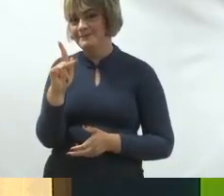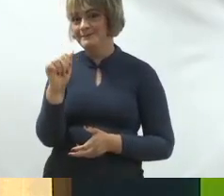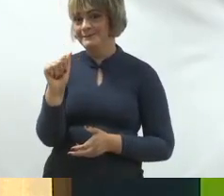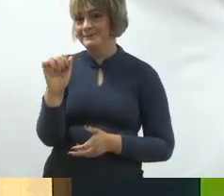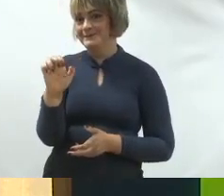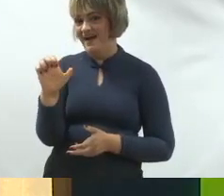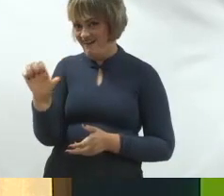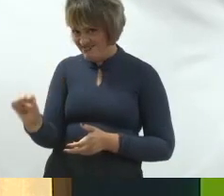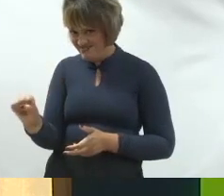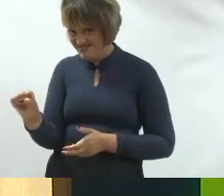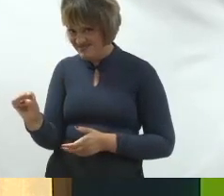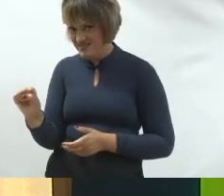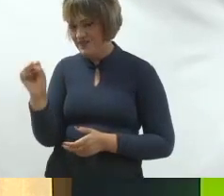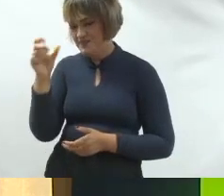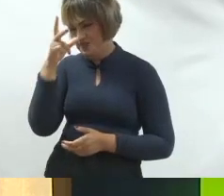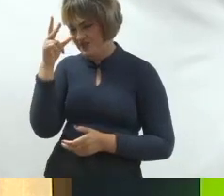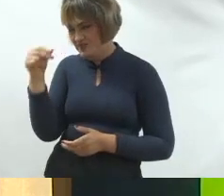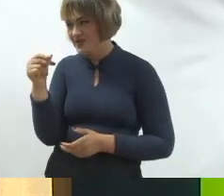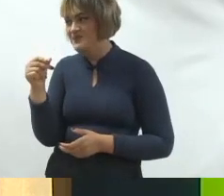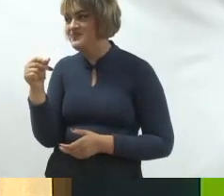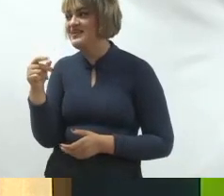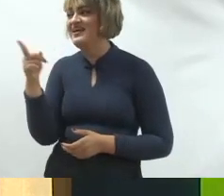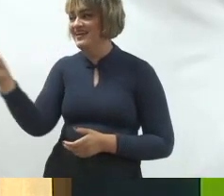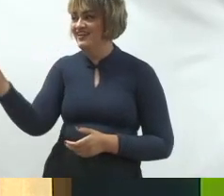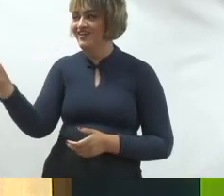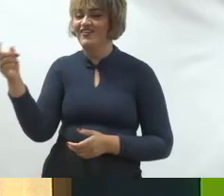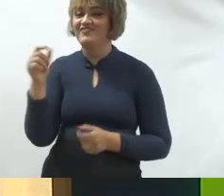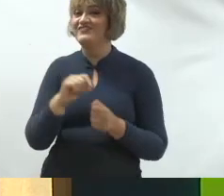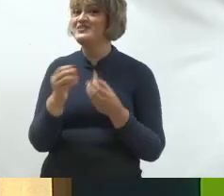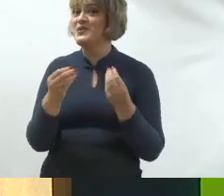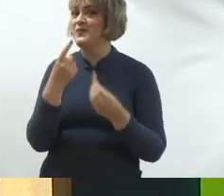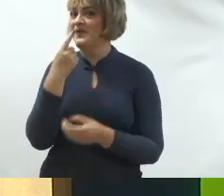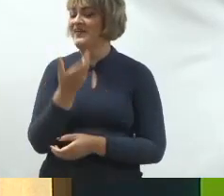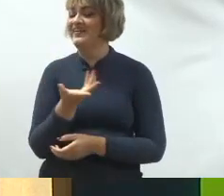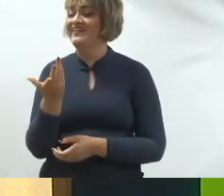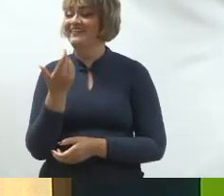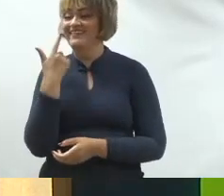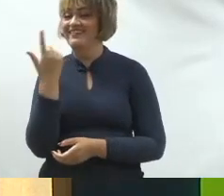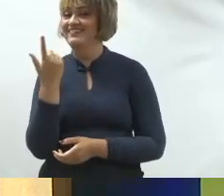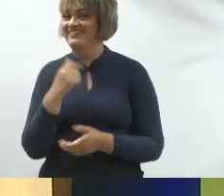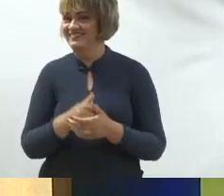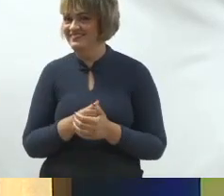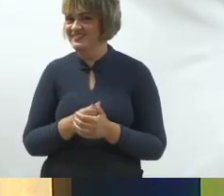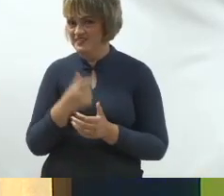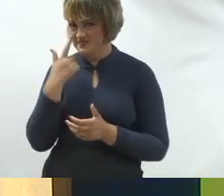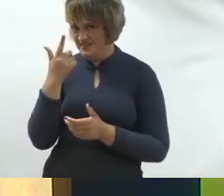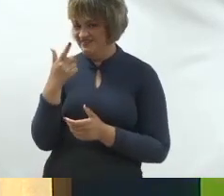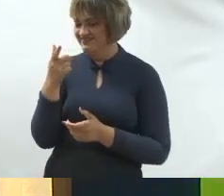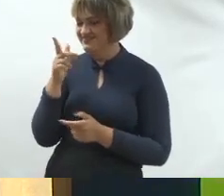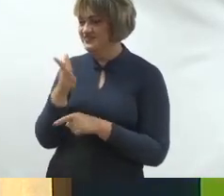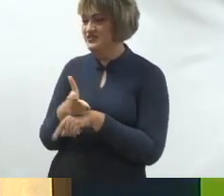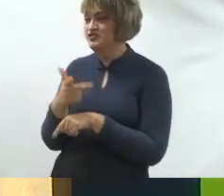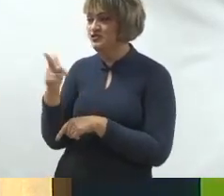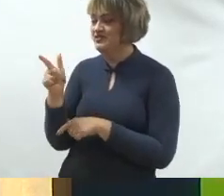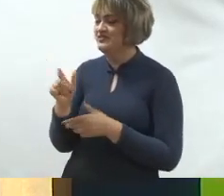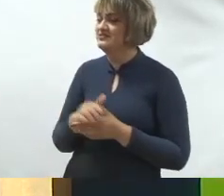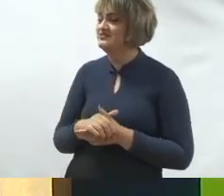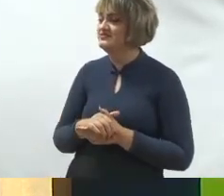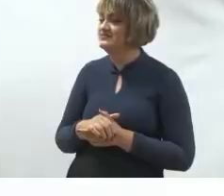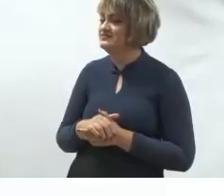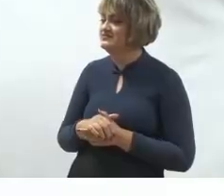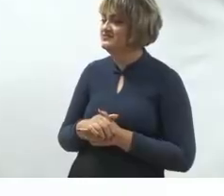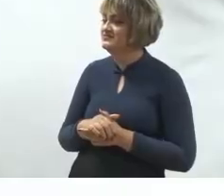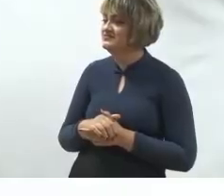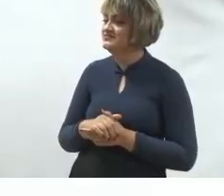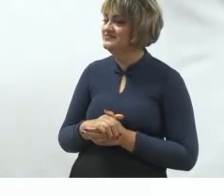Ele recebeu a aluna, logicamente, no gabinete dele. A gente consegue ver esse vídeo também? Como é que a solta? Solta o balão.